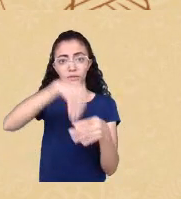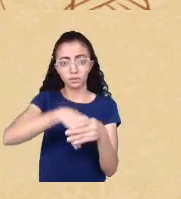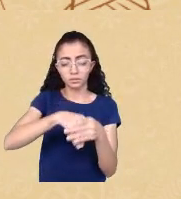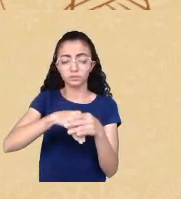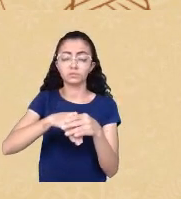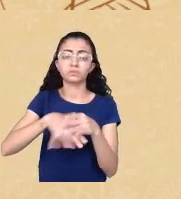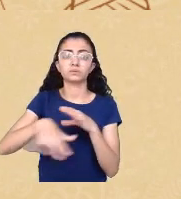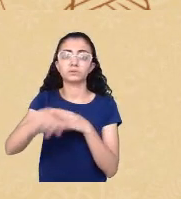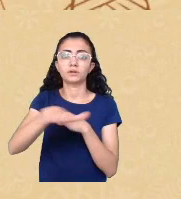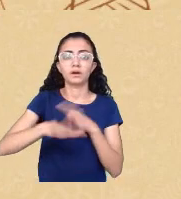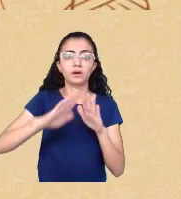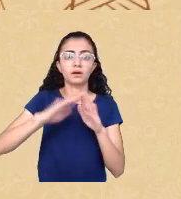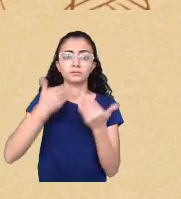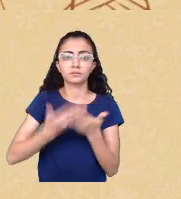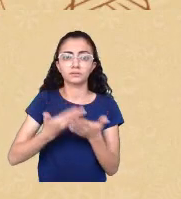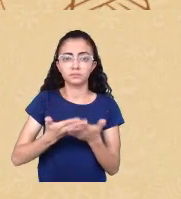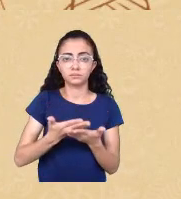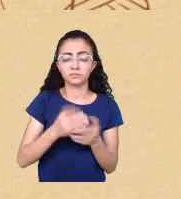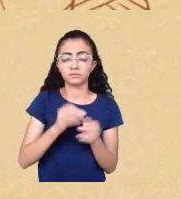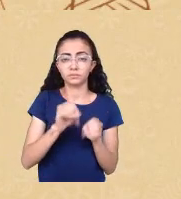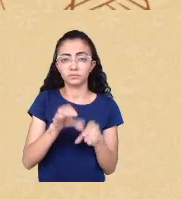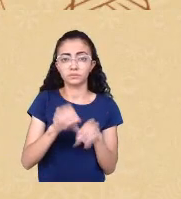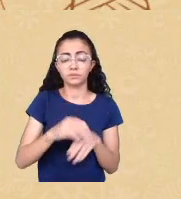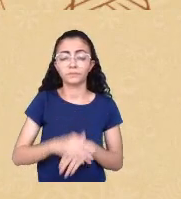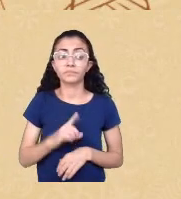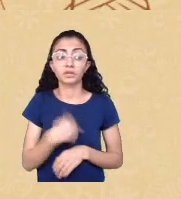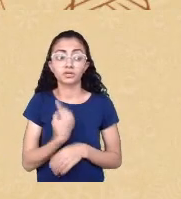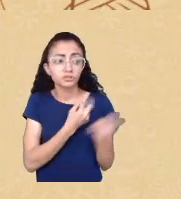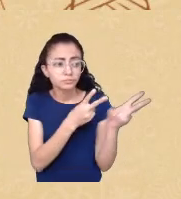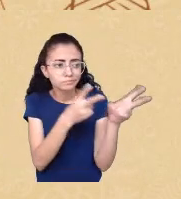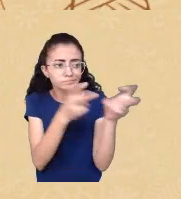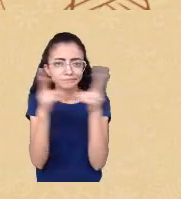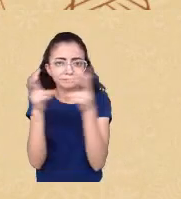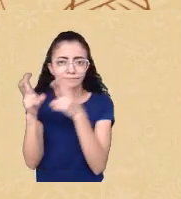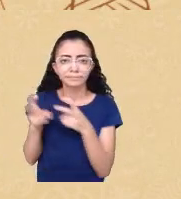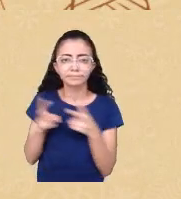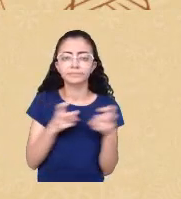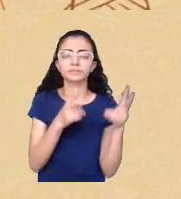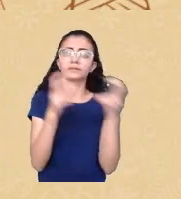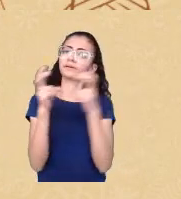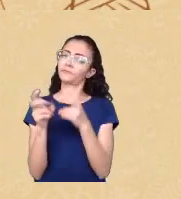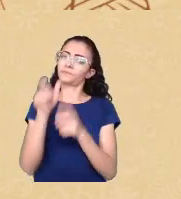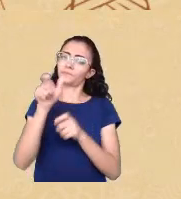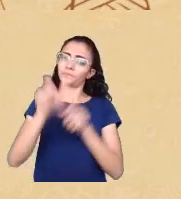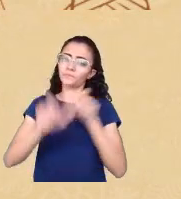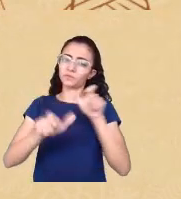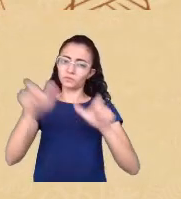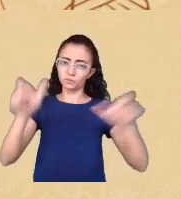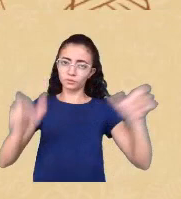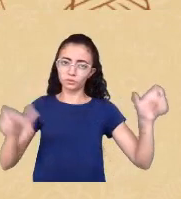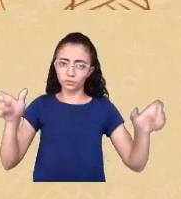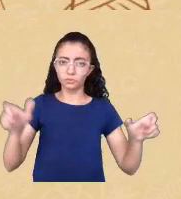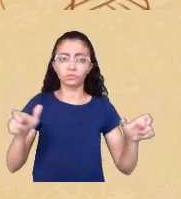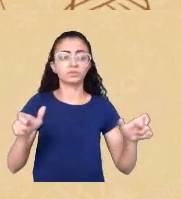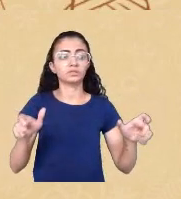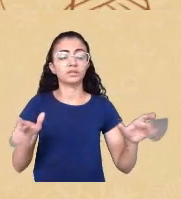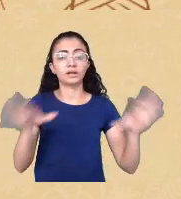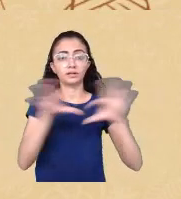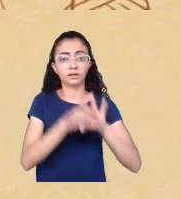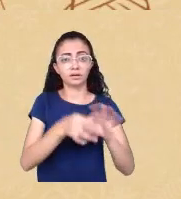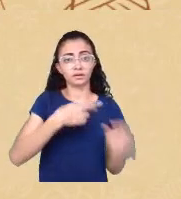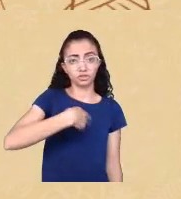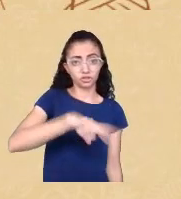nós vamos rapidamente identificar que aqueles que estão relacionados com as religiões de matrizes africanas